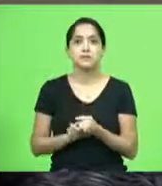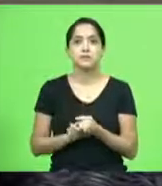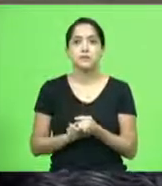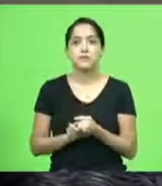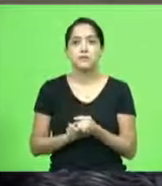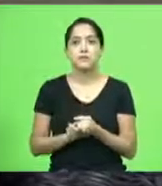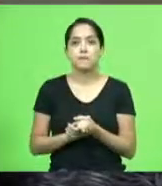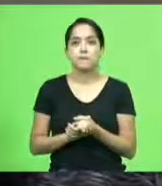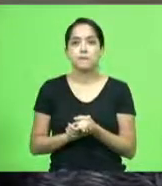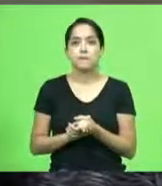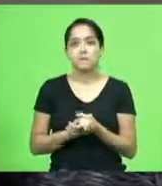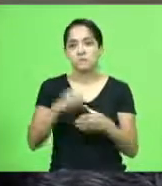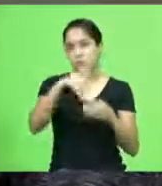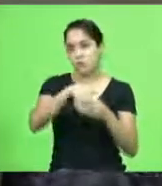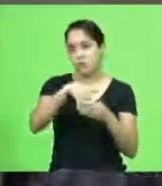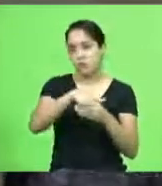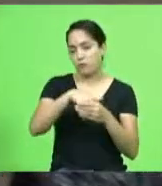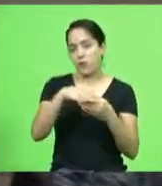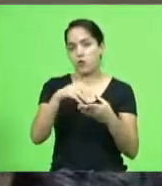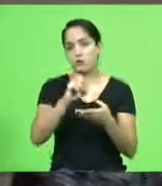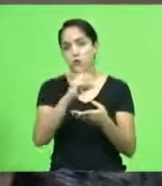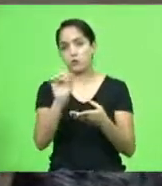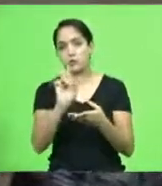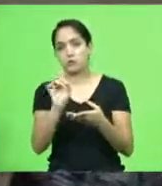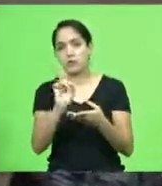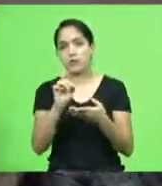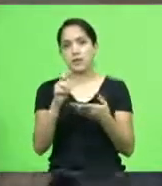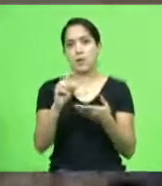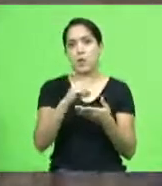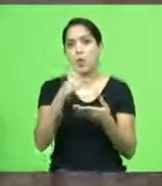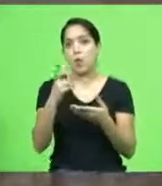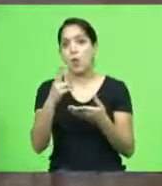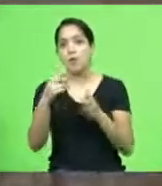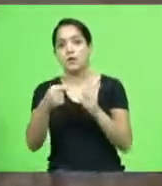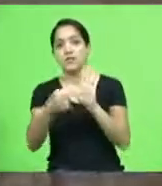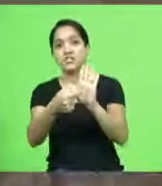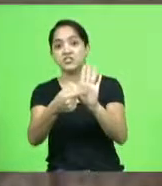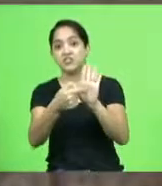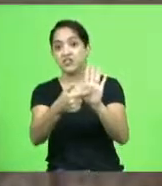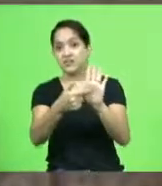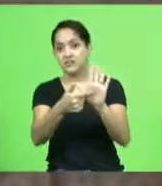sem ser pelo voto chegam lá por indicações políticas